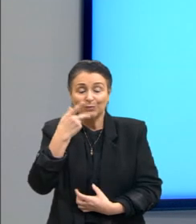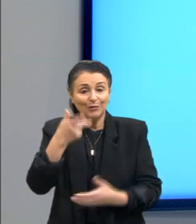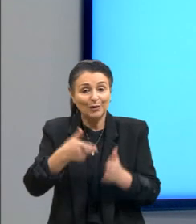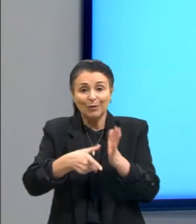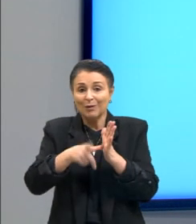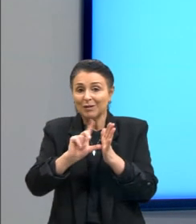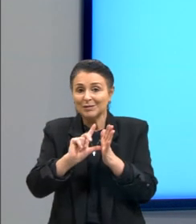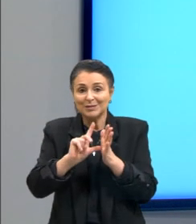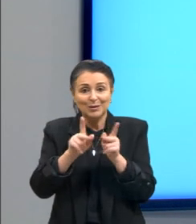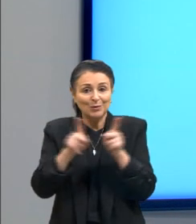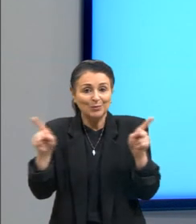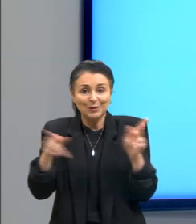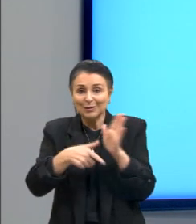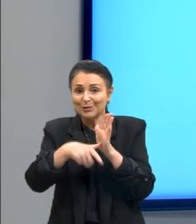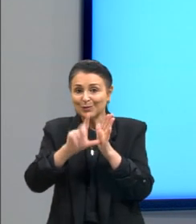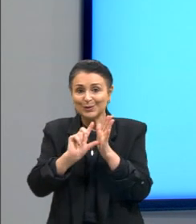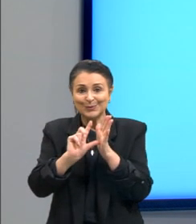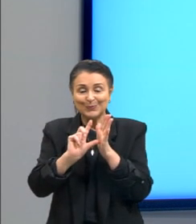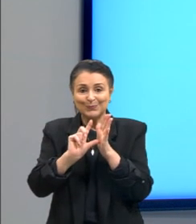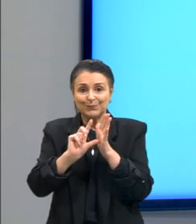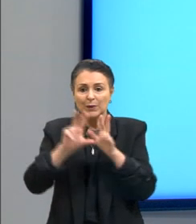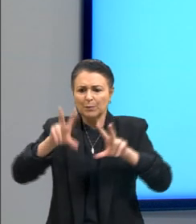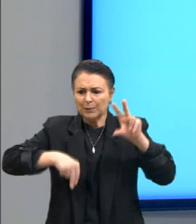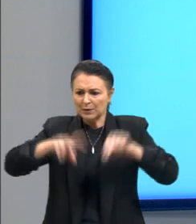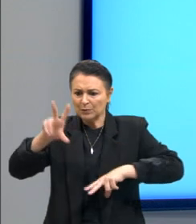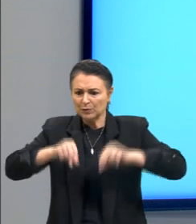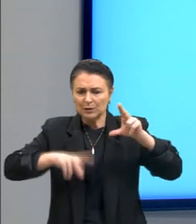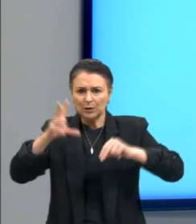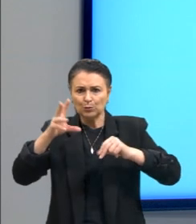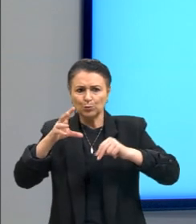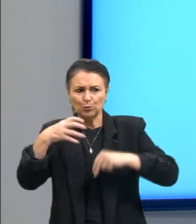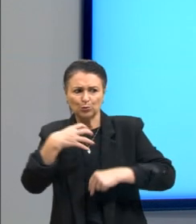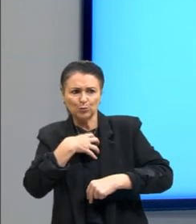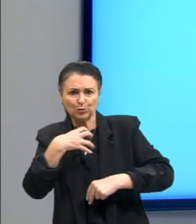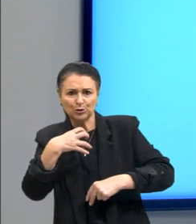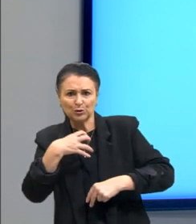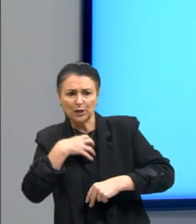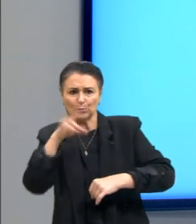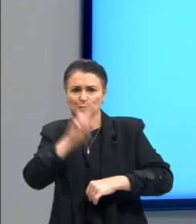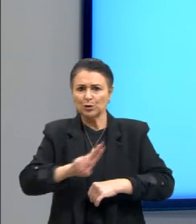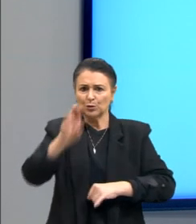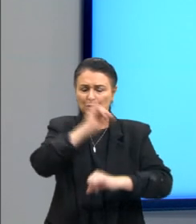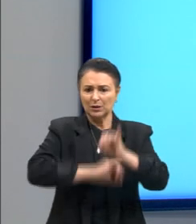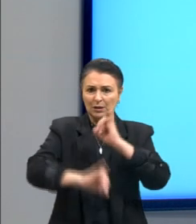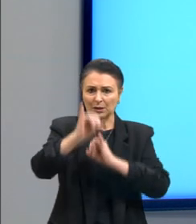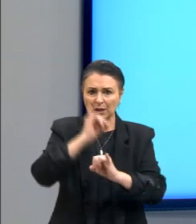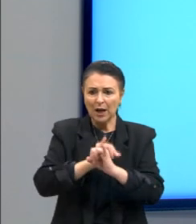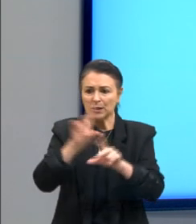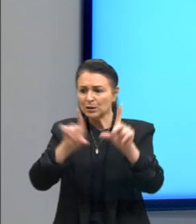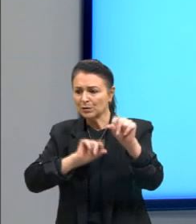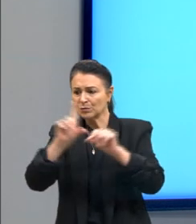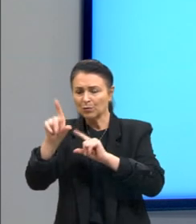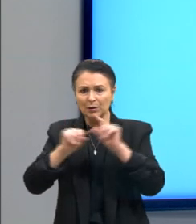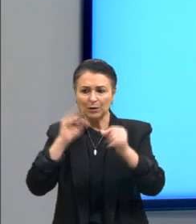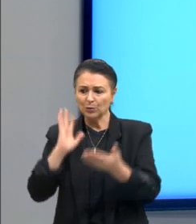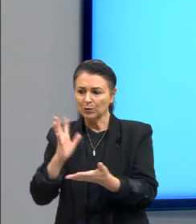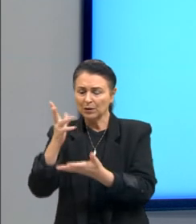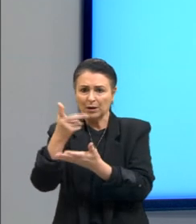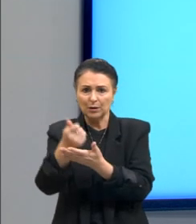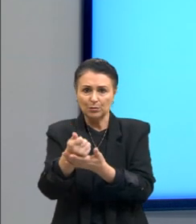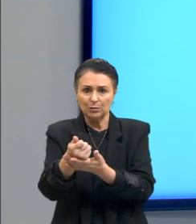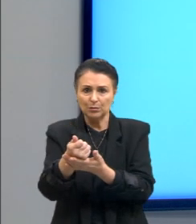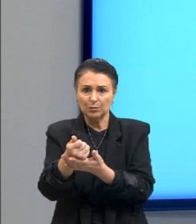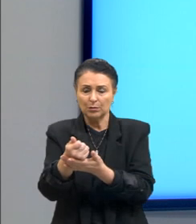tal manipulação do comportamento de usuários pela seleção prévia de dados é inconcebível